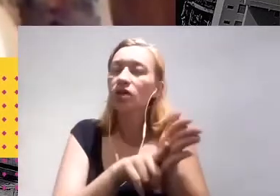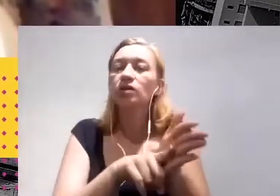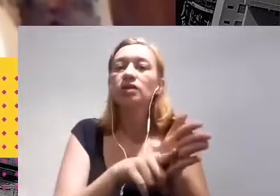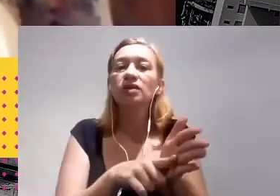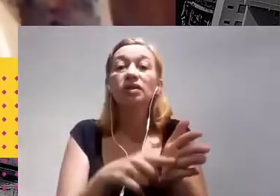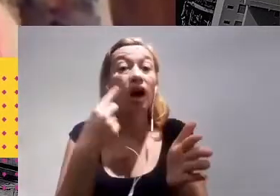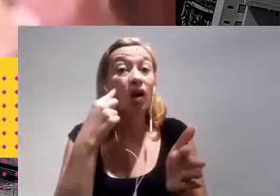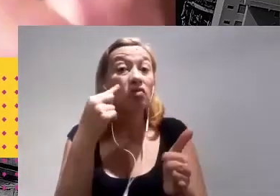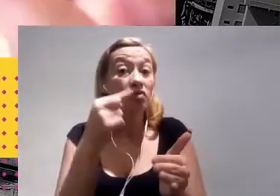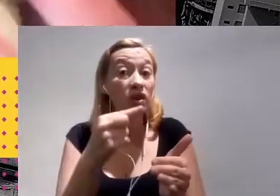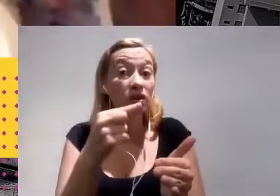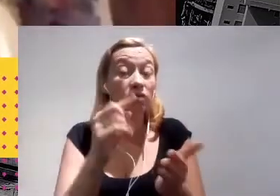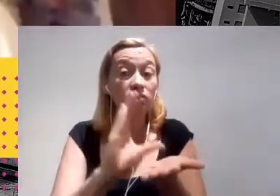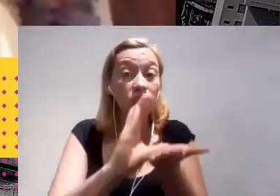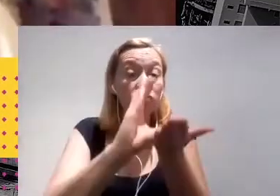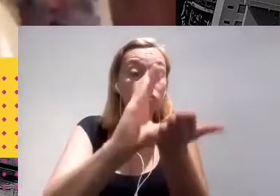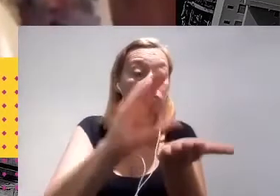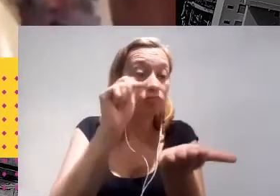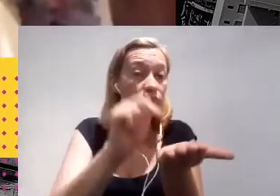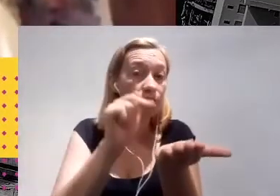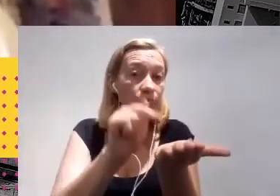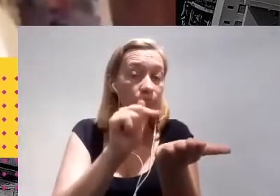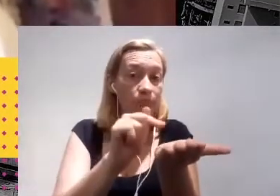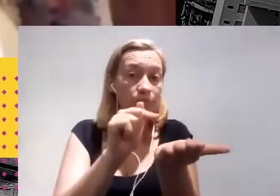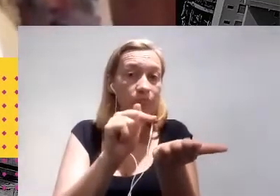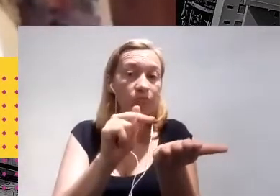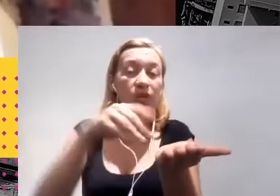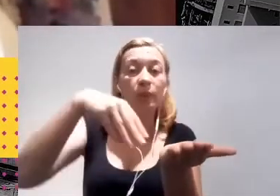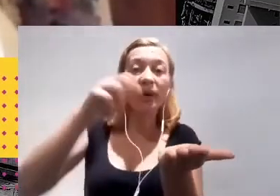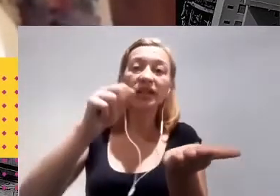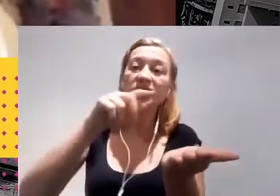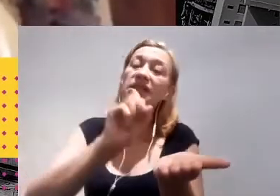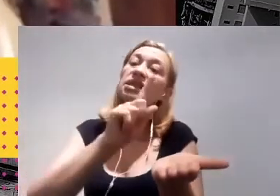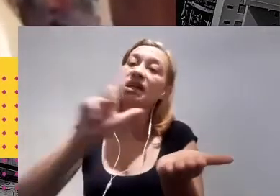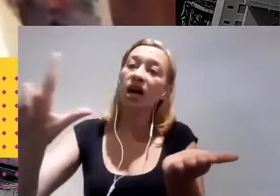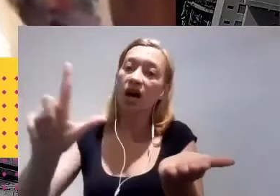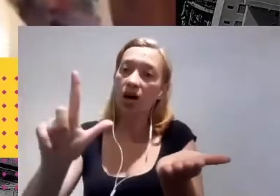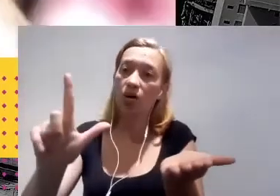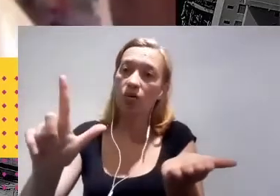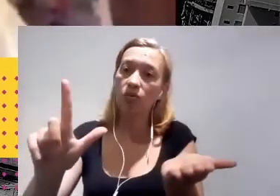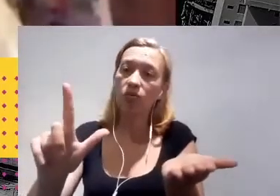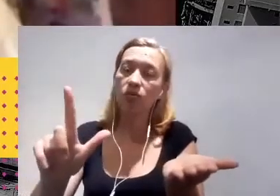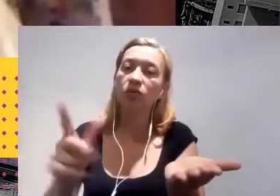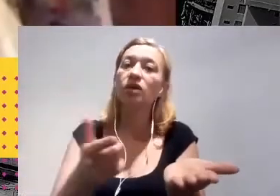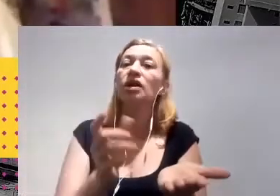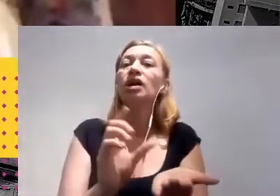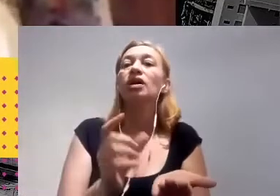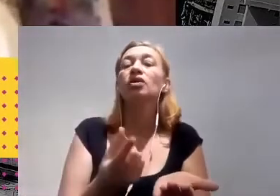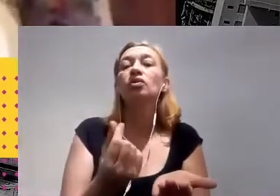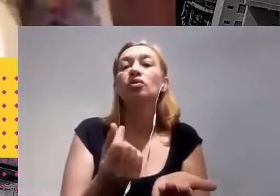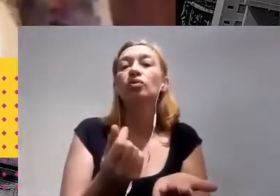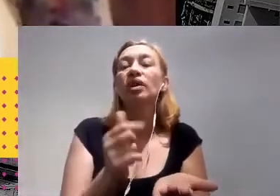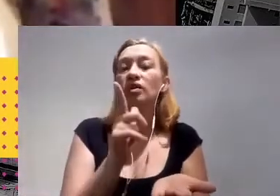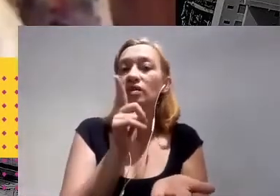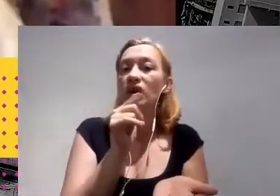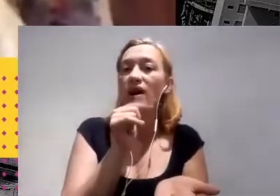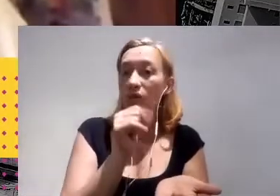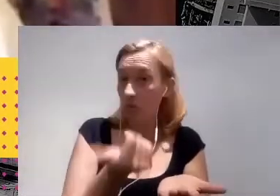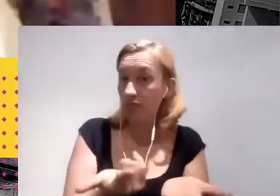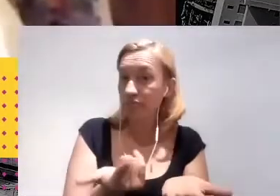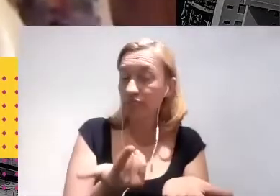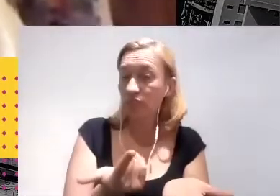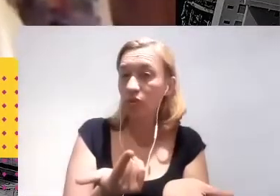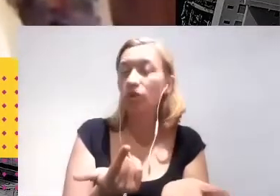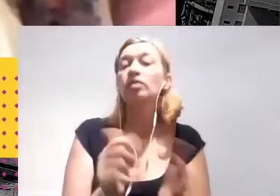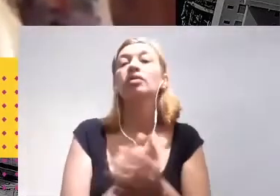investimentos em conservação dos mananciais na estrutura da tarifa de água. Então, na metodologia da tarifa de água, como uma fonte